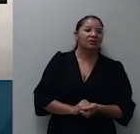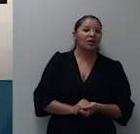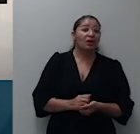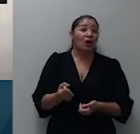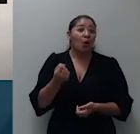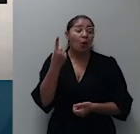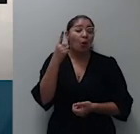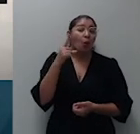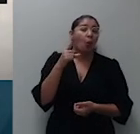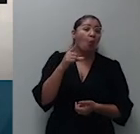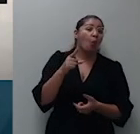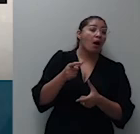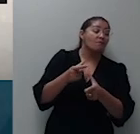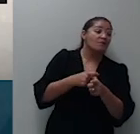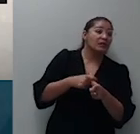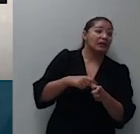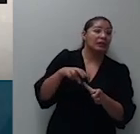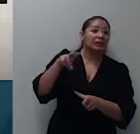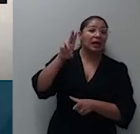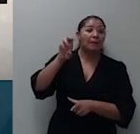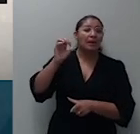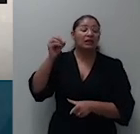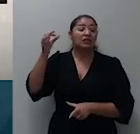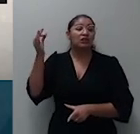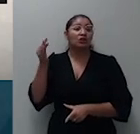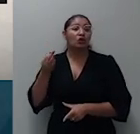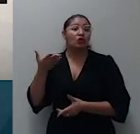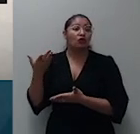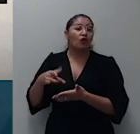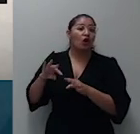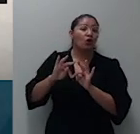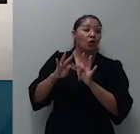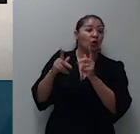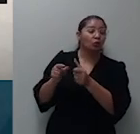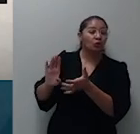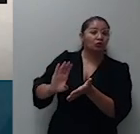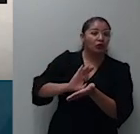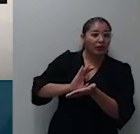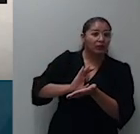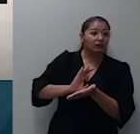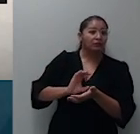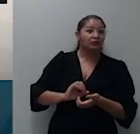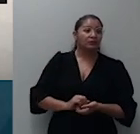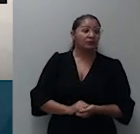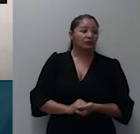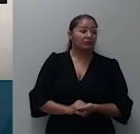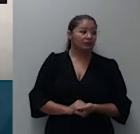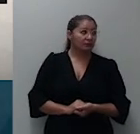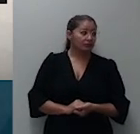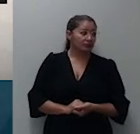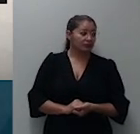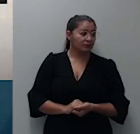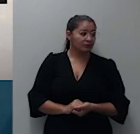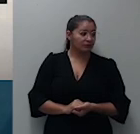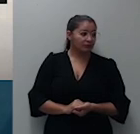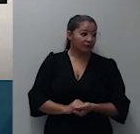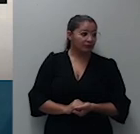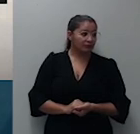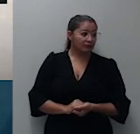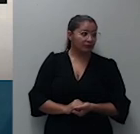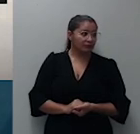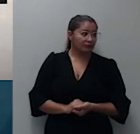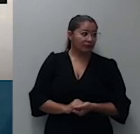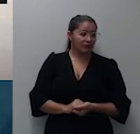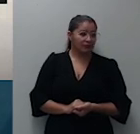mais de 50% do valor dos créditos quirografários isso mas ocorre que deu entrada